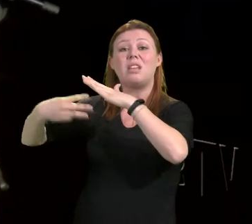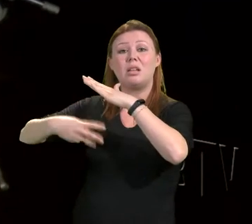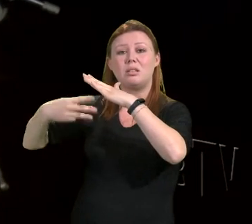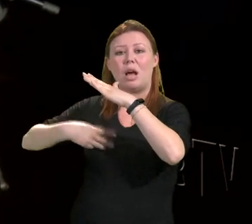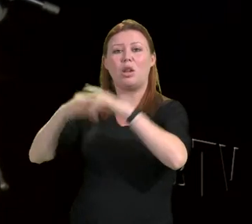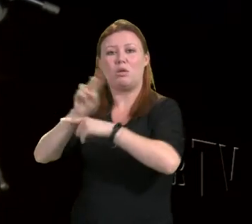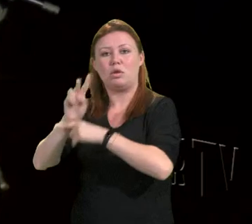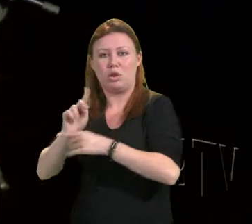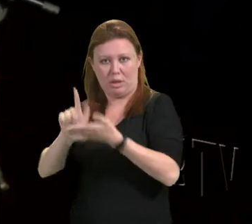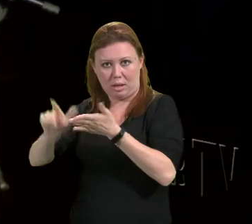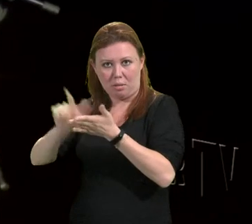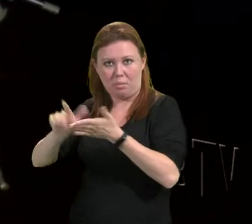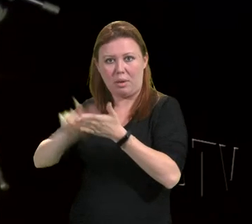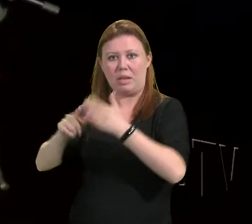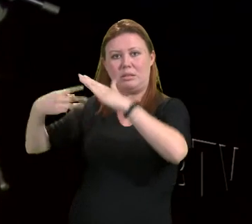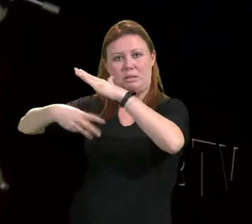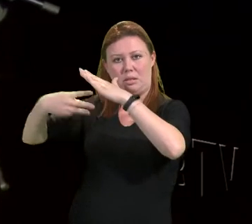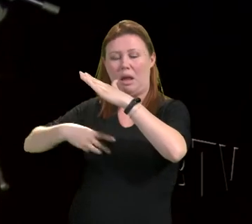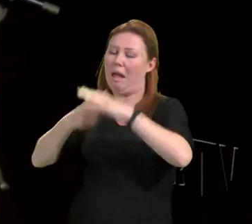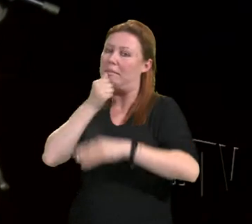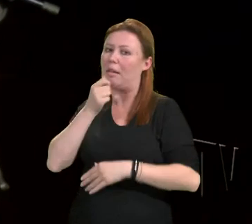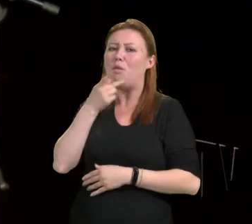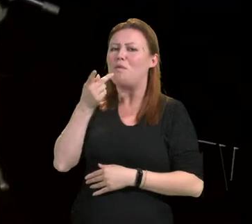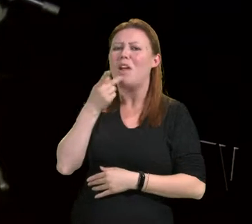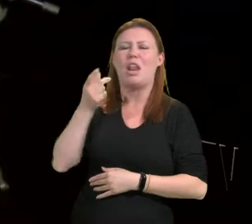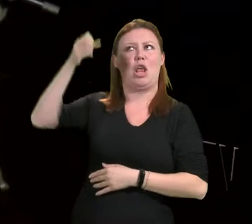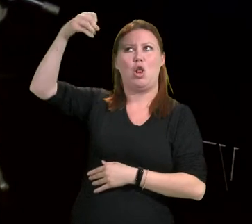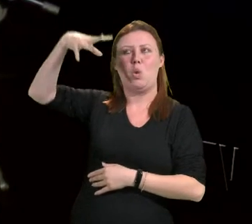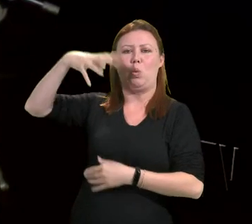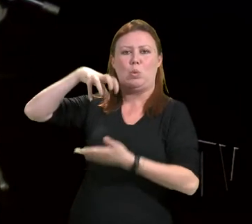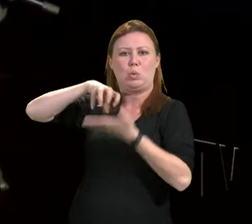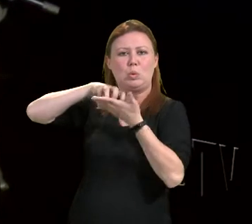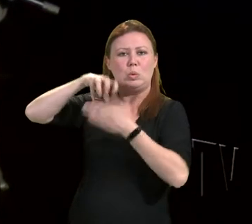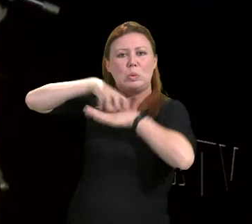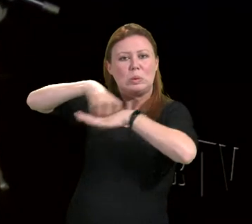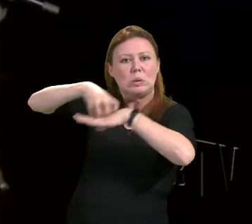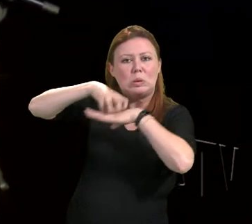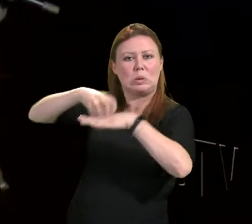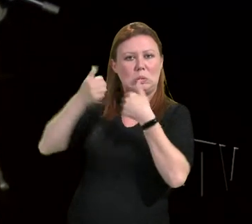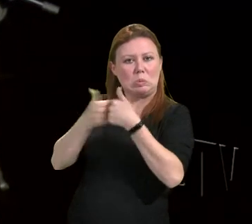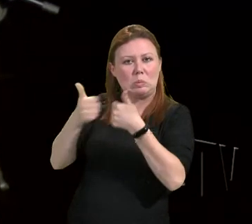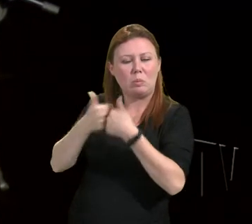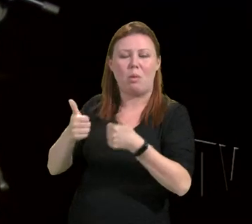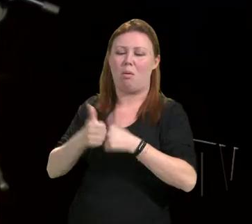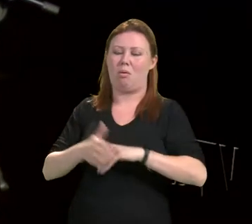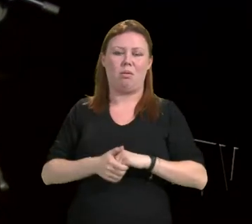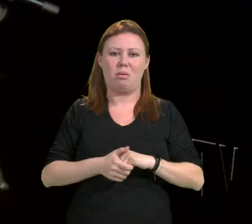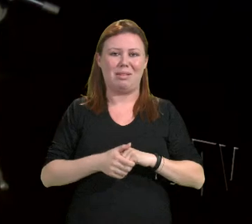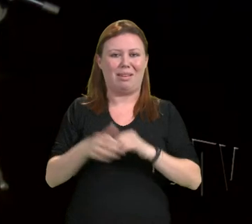vigilância, limpeza, para não falar da luz, do transporte, etc., esses contratos são